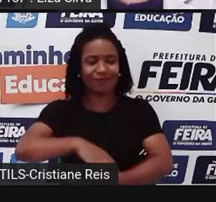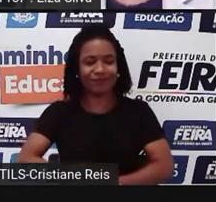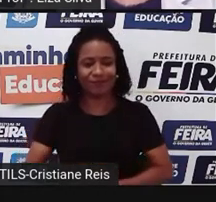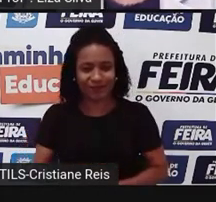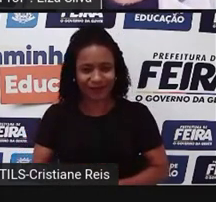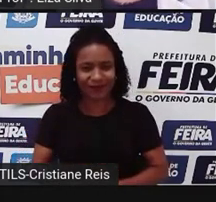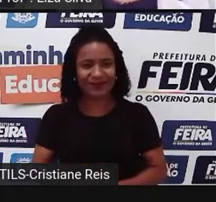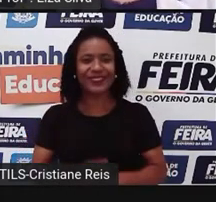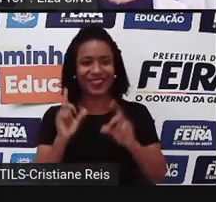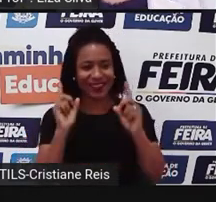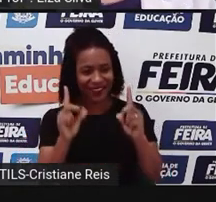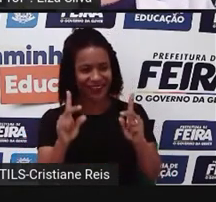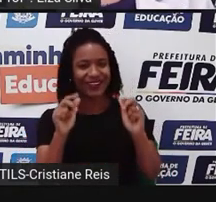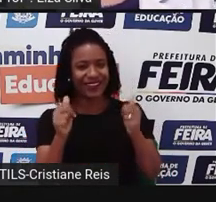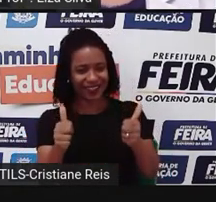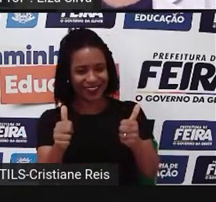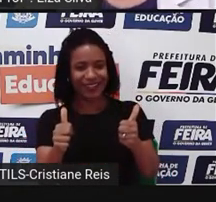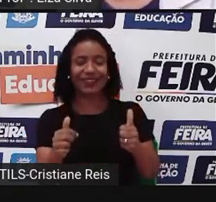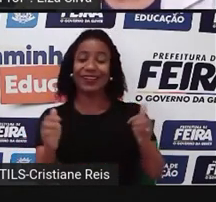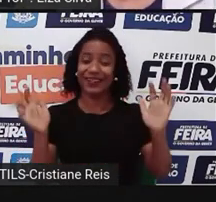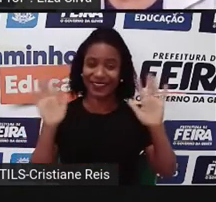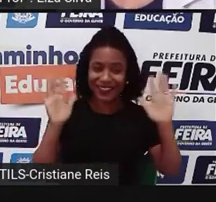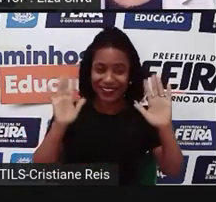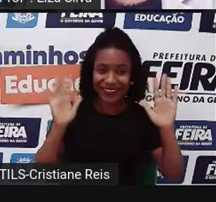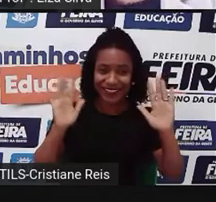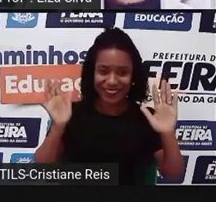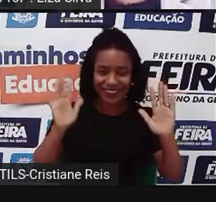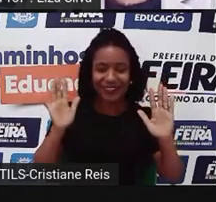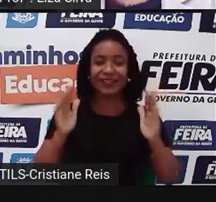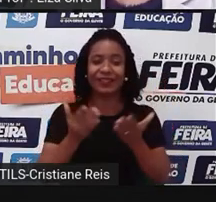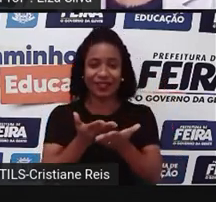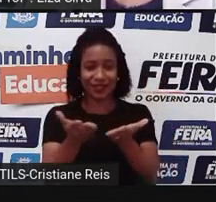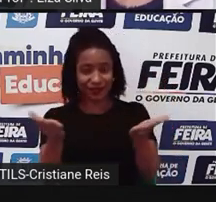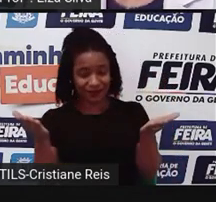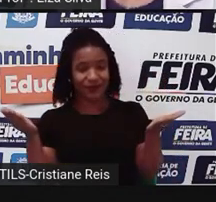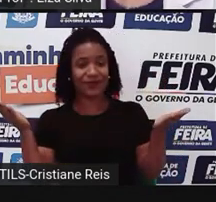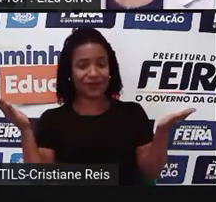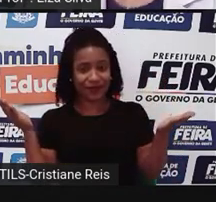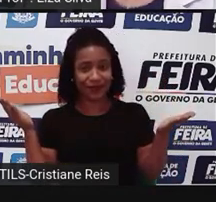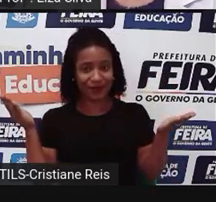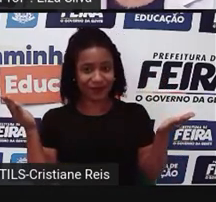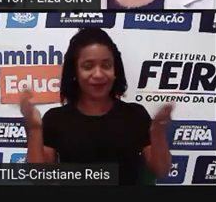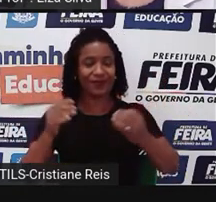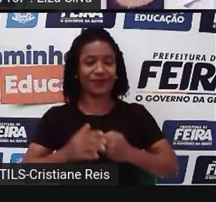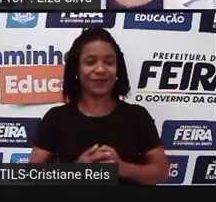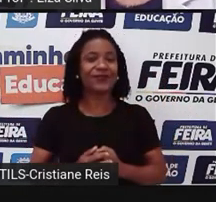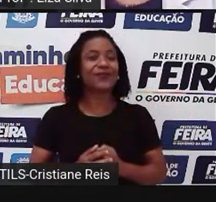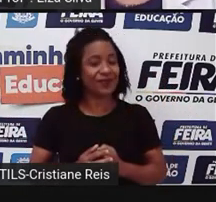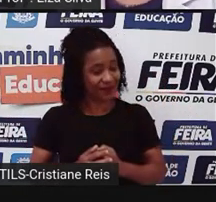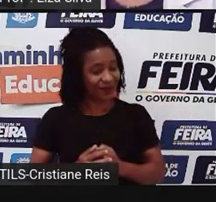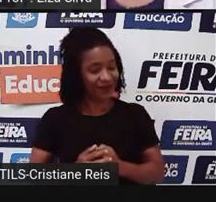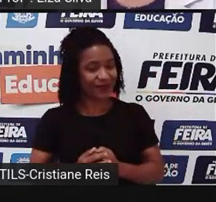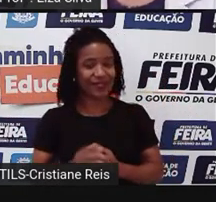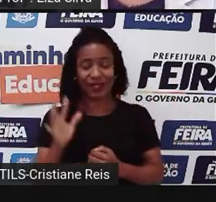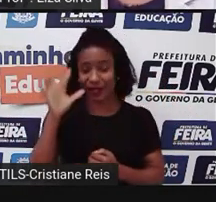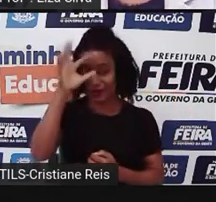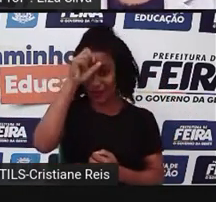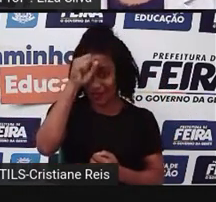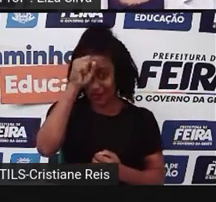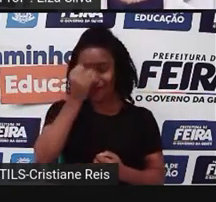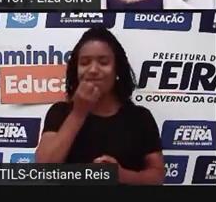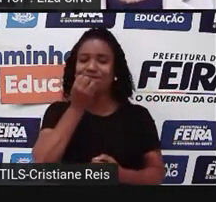Ok, students, então me despeço aqui, dizendo para vocês que learning is fun. Então, aprender é